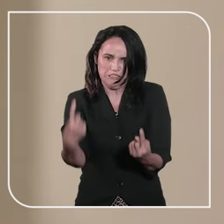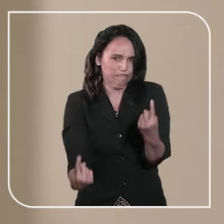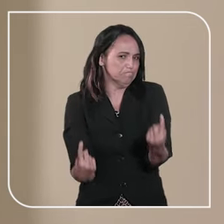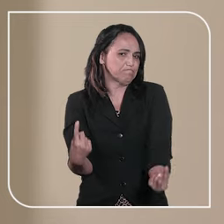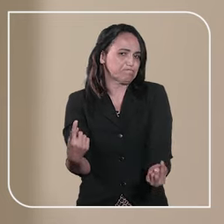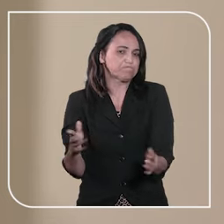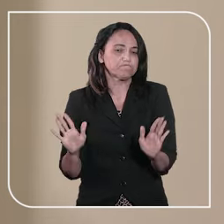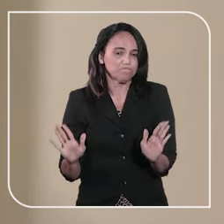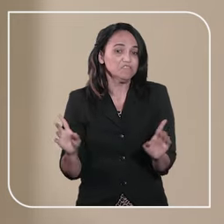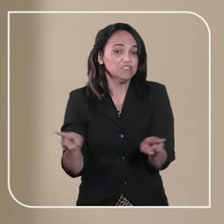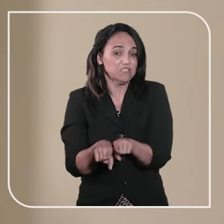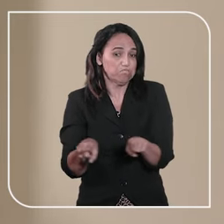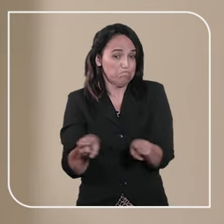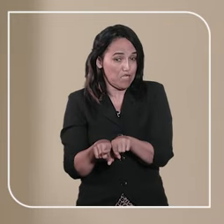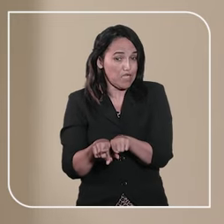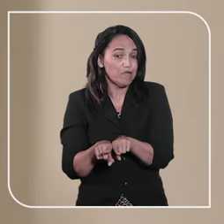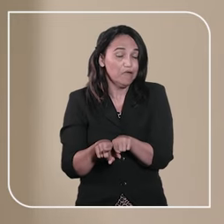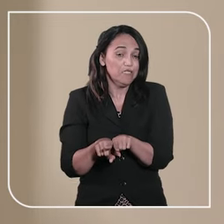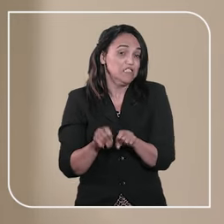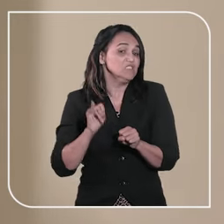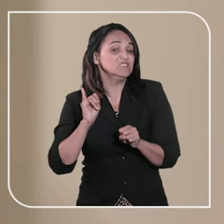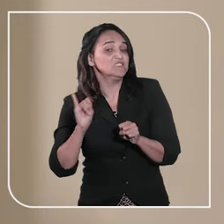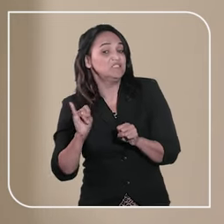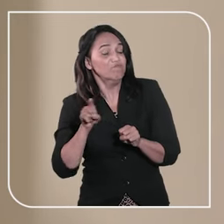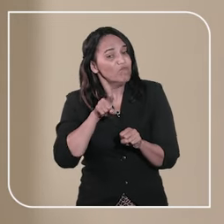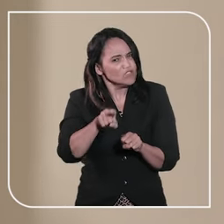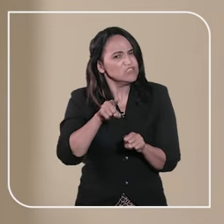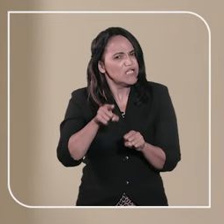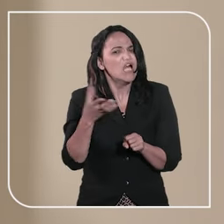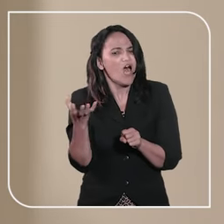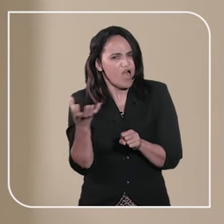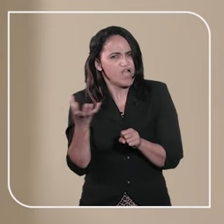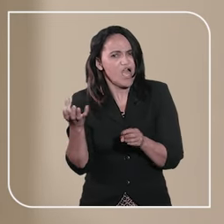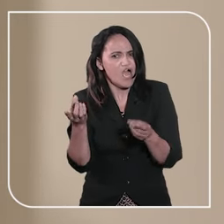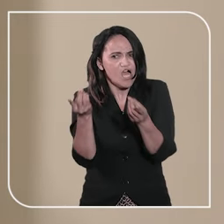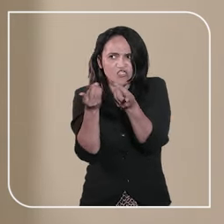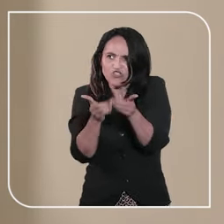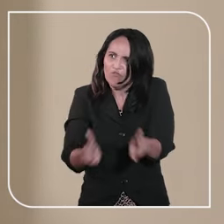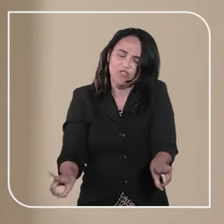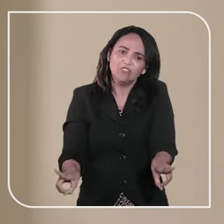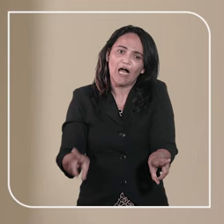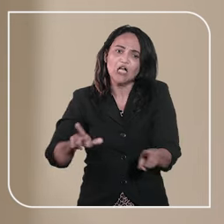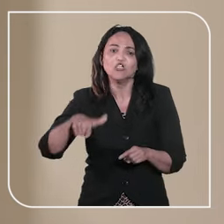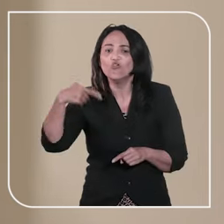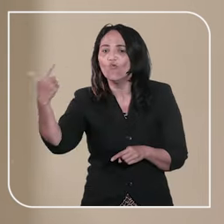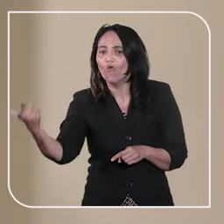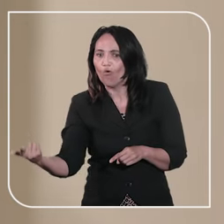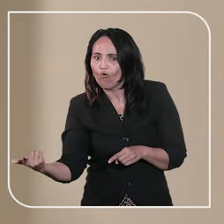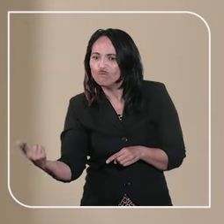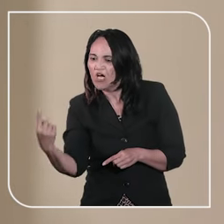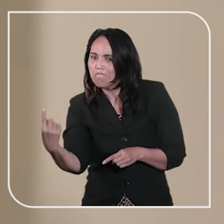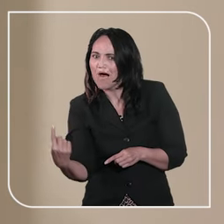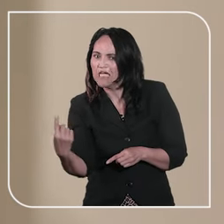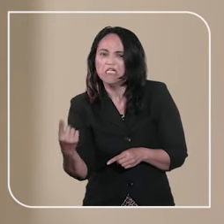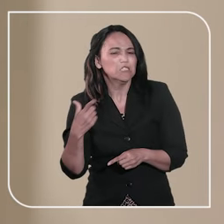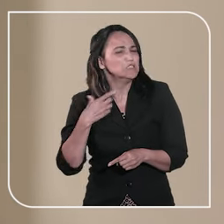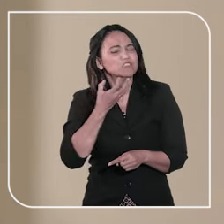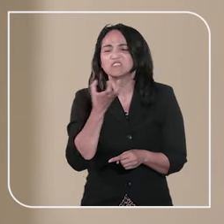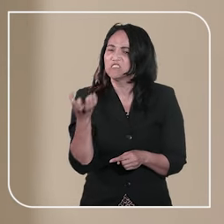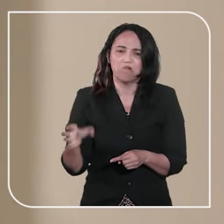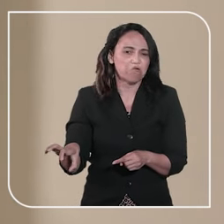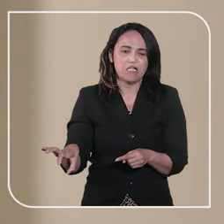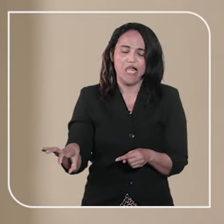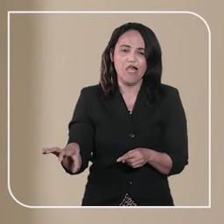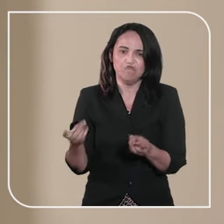partes. Além disso, se você quer se divorciar, mas o outro cônjuge não deseja